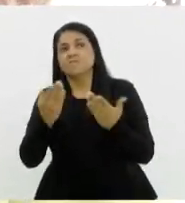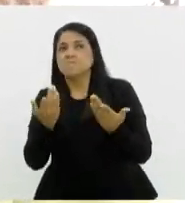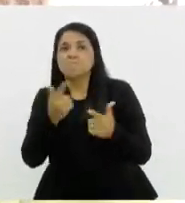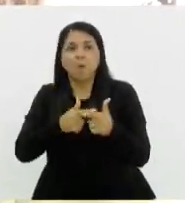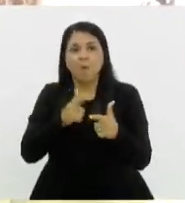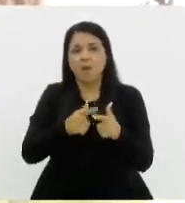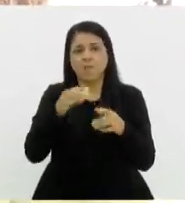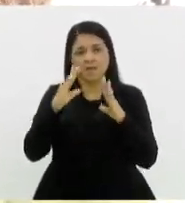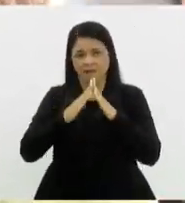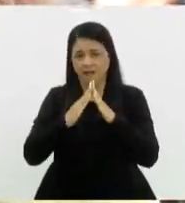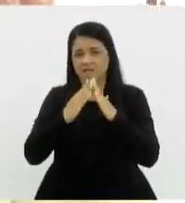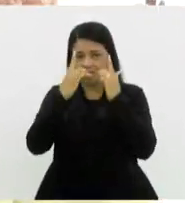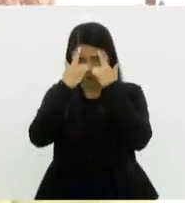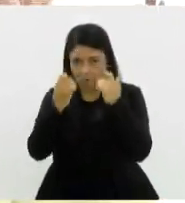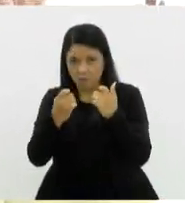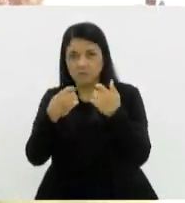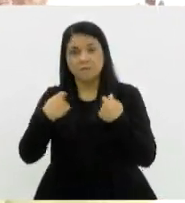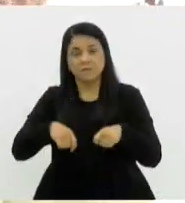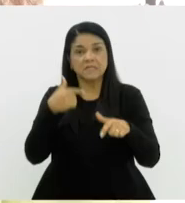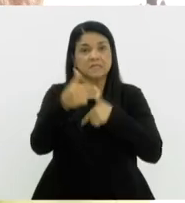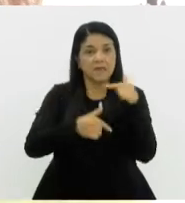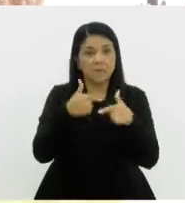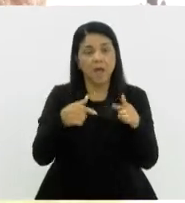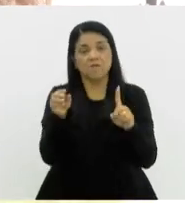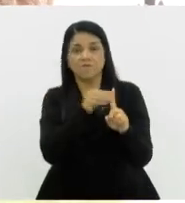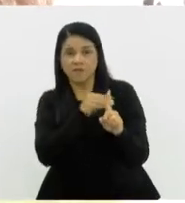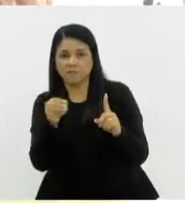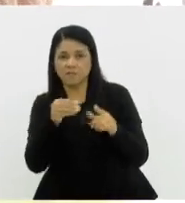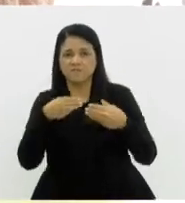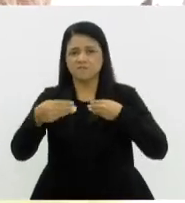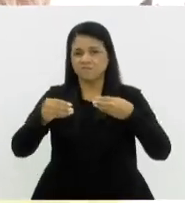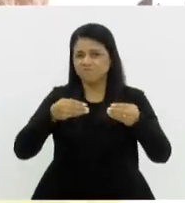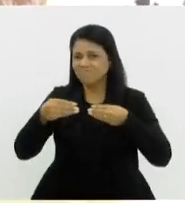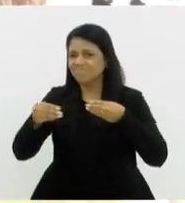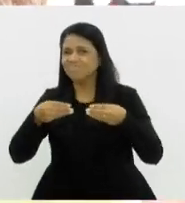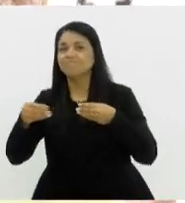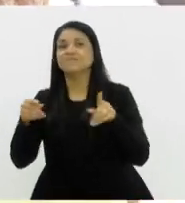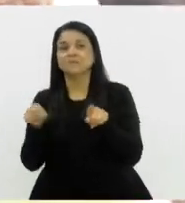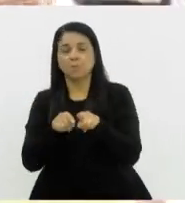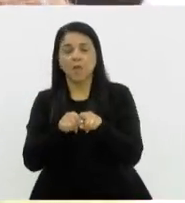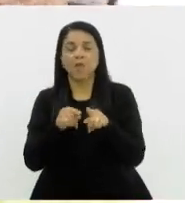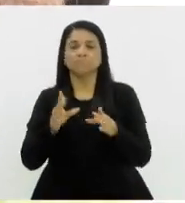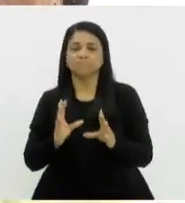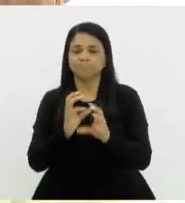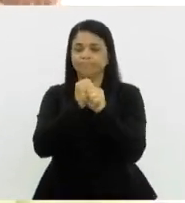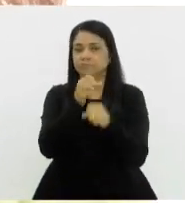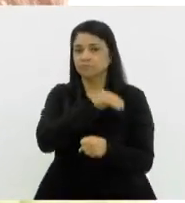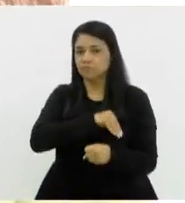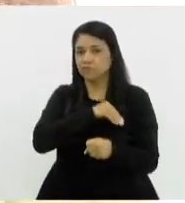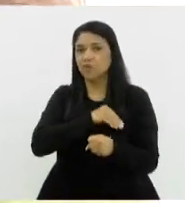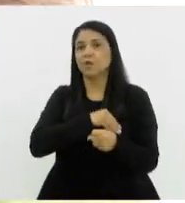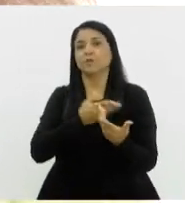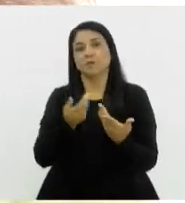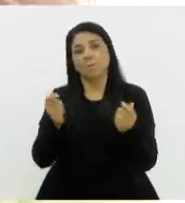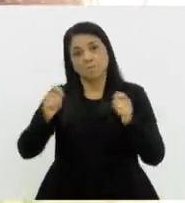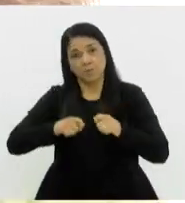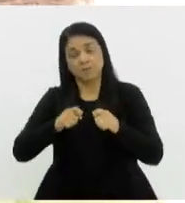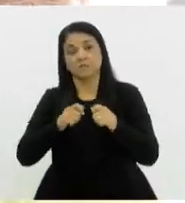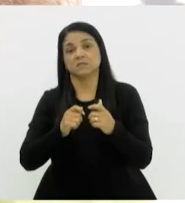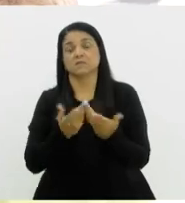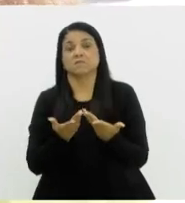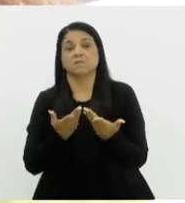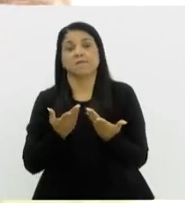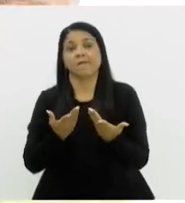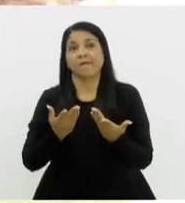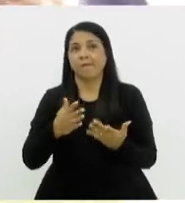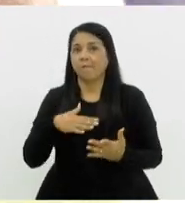eventualmente precise de um trabalho com flexibilidade, que ela possa juntar o seu dinheiro e sair de uma condição de risco. E também nos